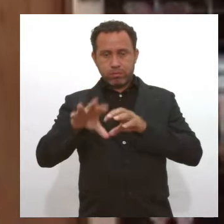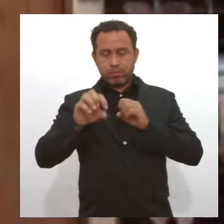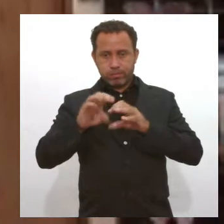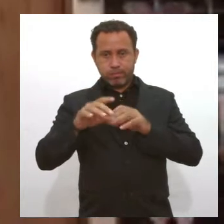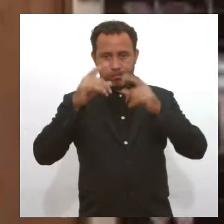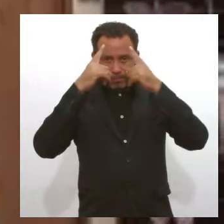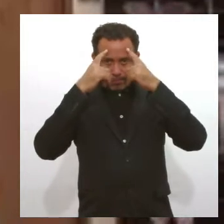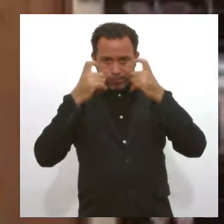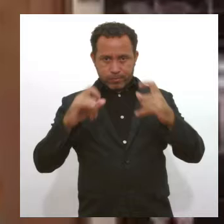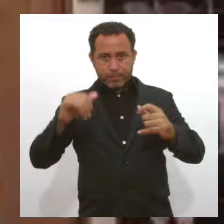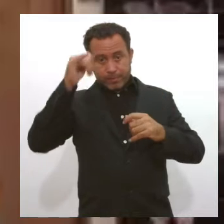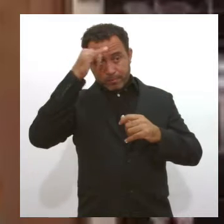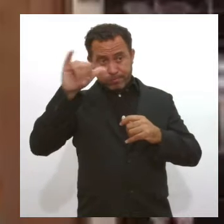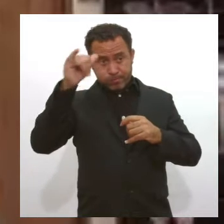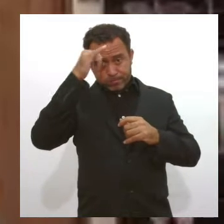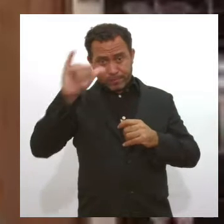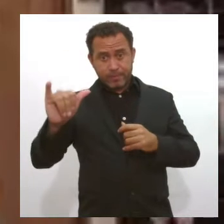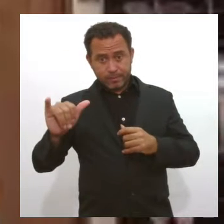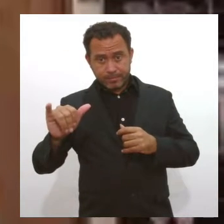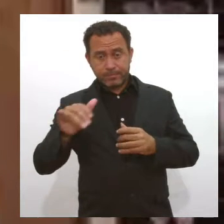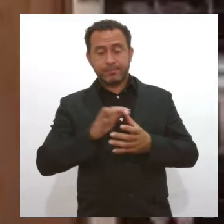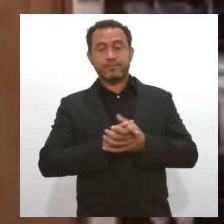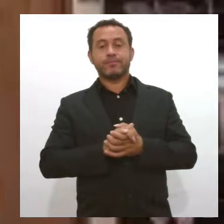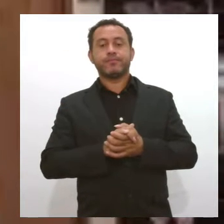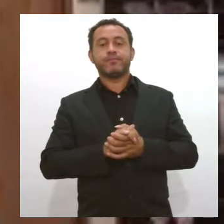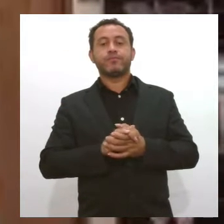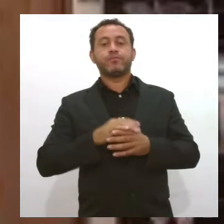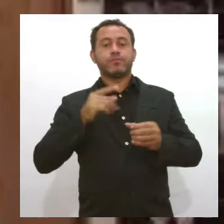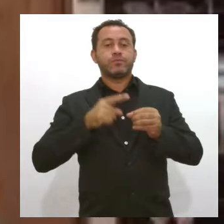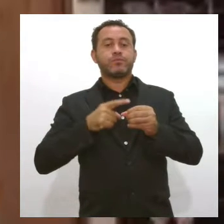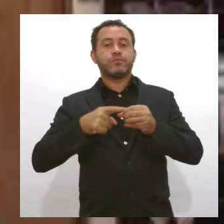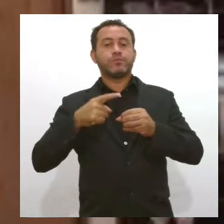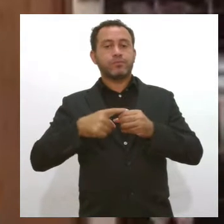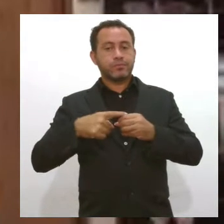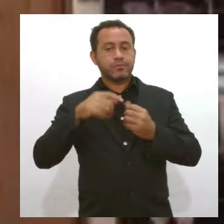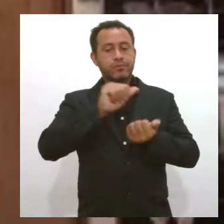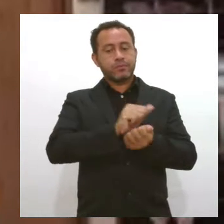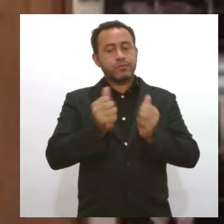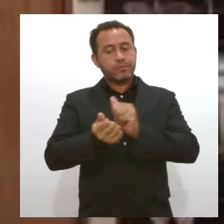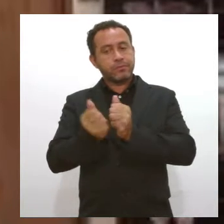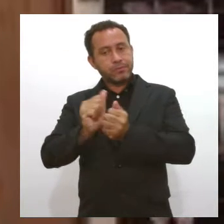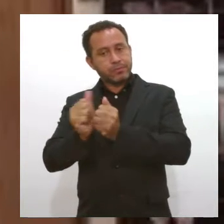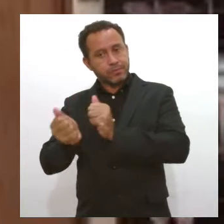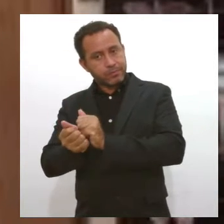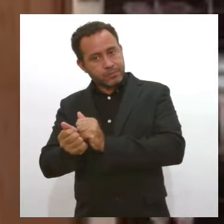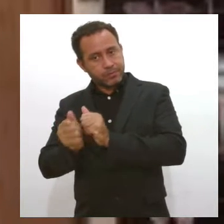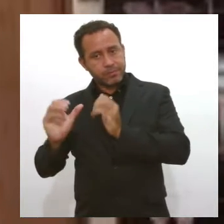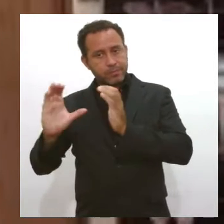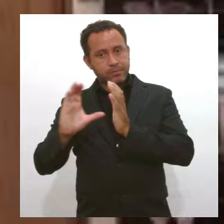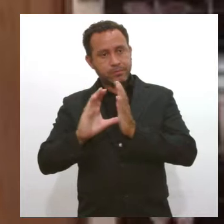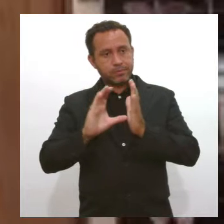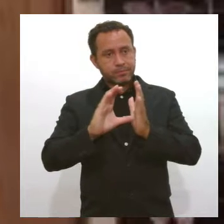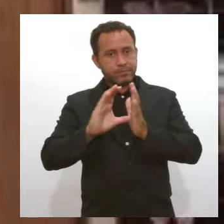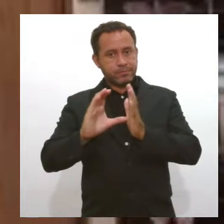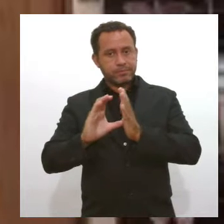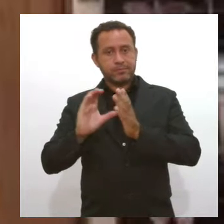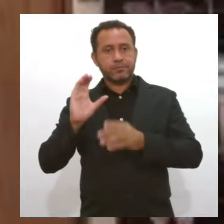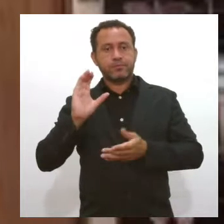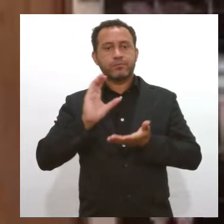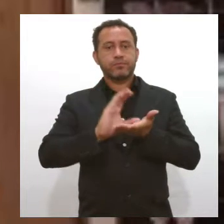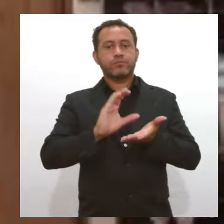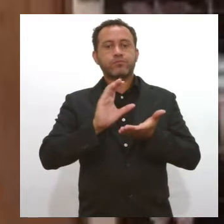violência doméstica, que é o segundo eixo, né? Para que os municípios se articulem com as suas câmaras e especialmente as